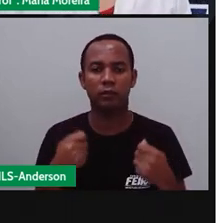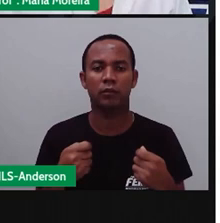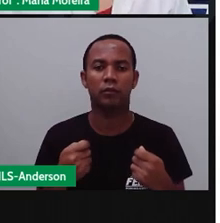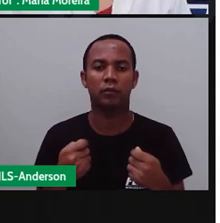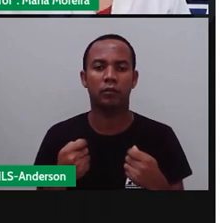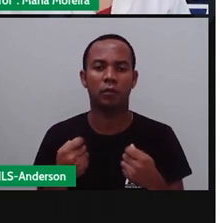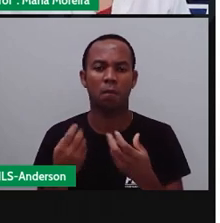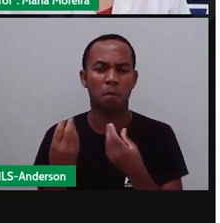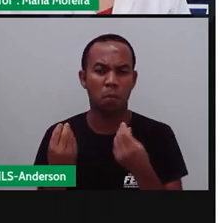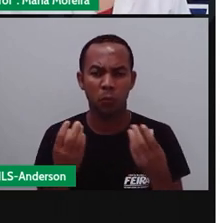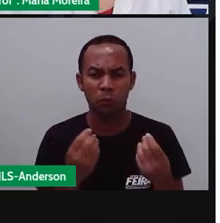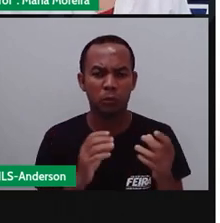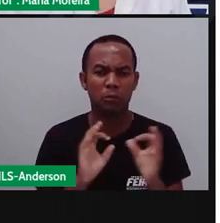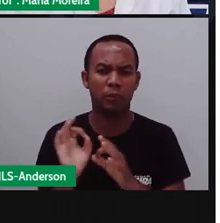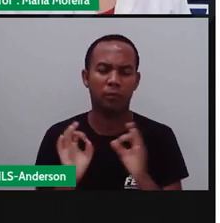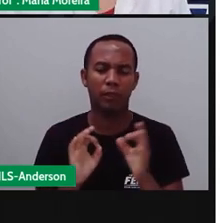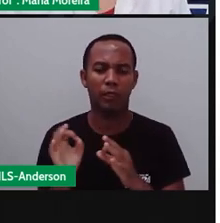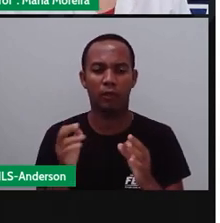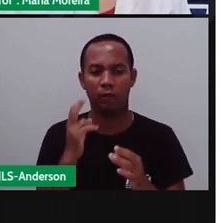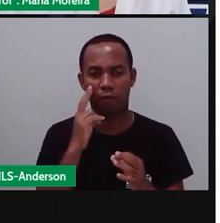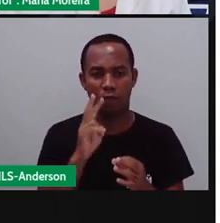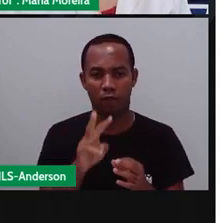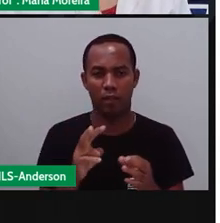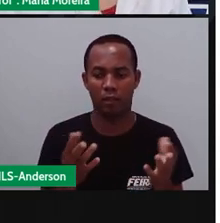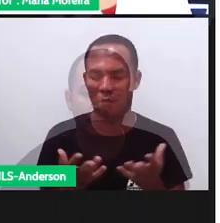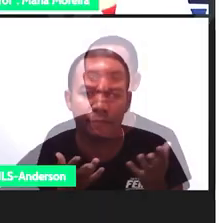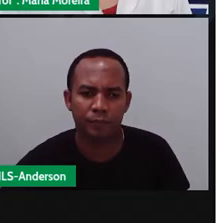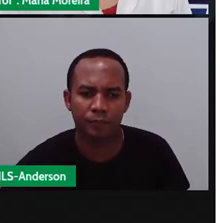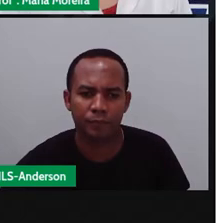Muito bem coreografada. E nós vamos ver agora.